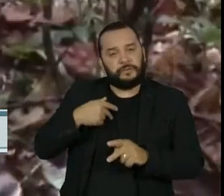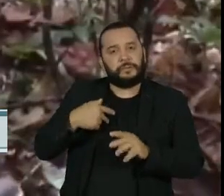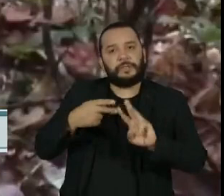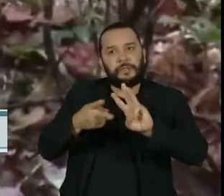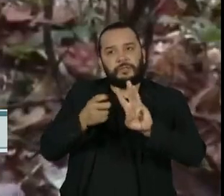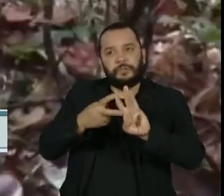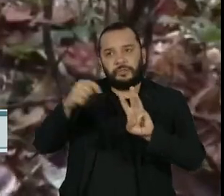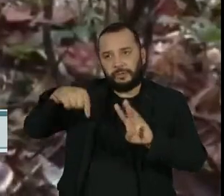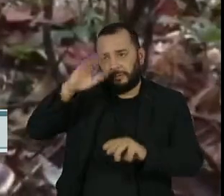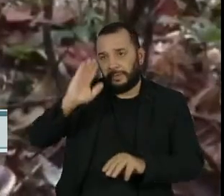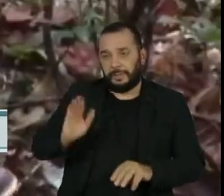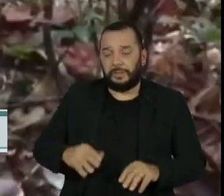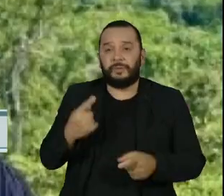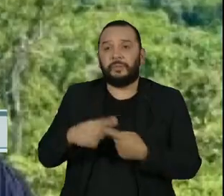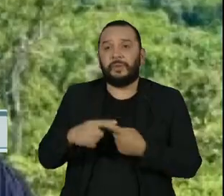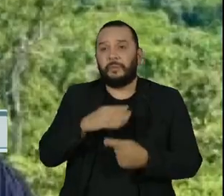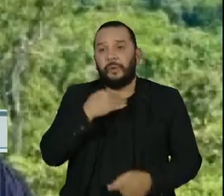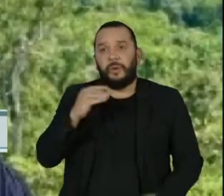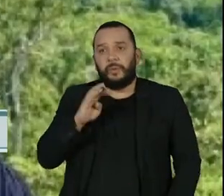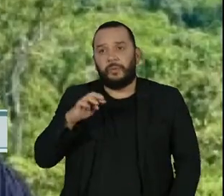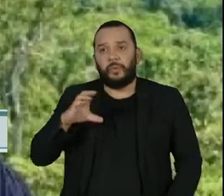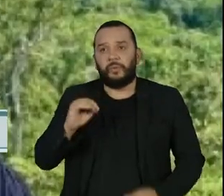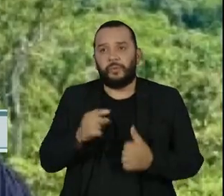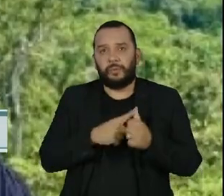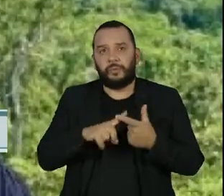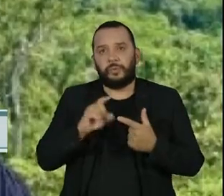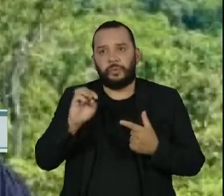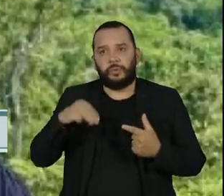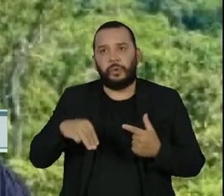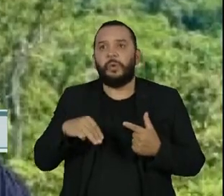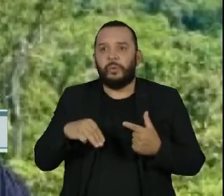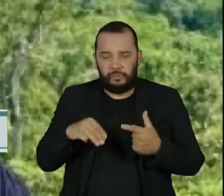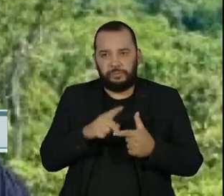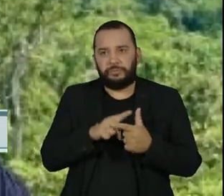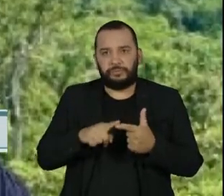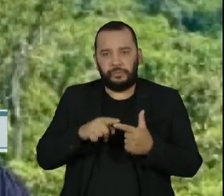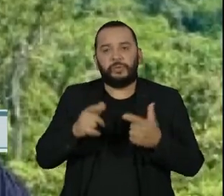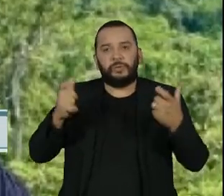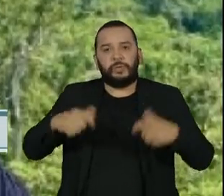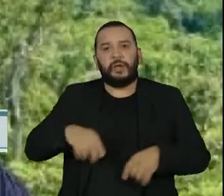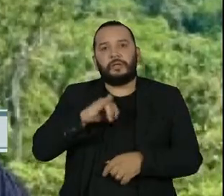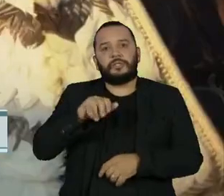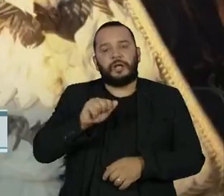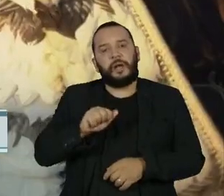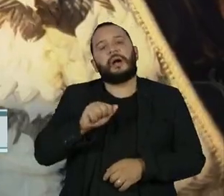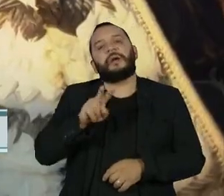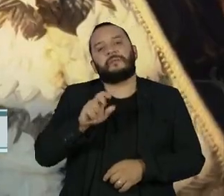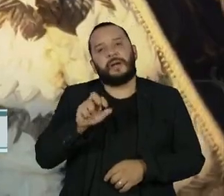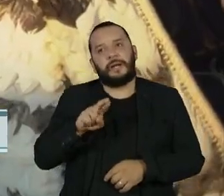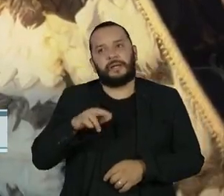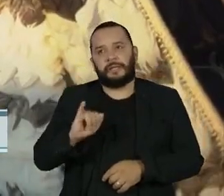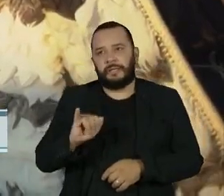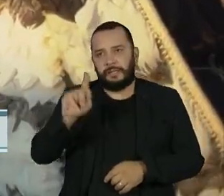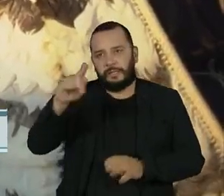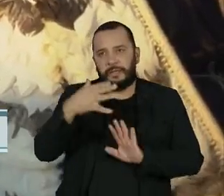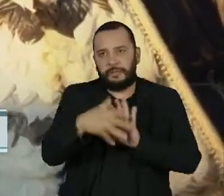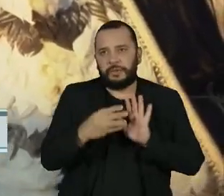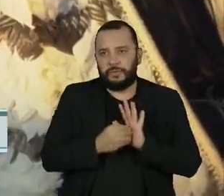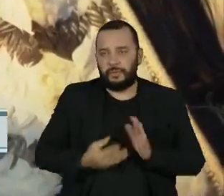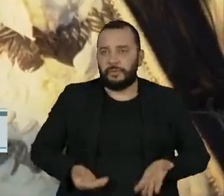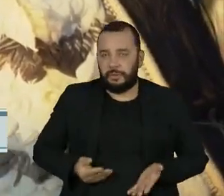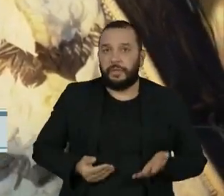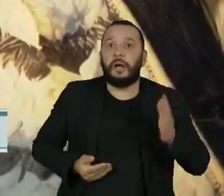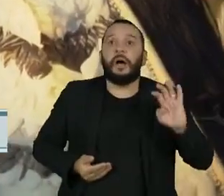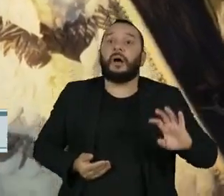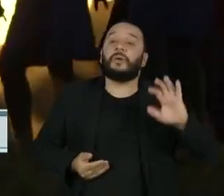assassinatos do indigenista Bruno Pereira e do jornalista Dom Philips no Vale do Javari, Amazonas. A instituição apontou que teriam